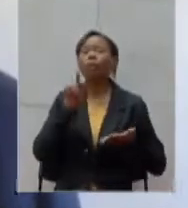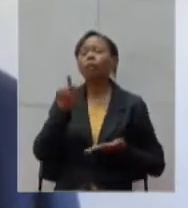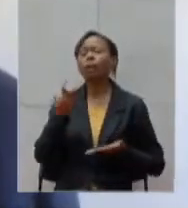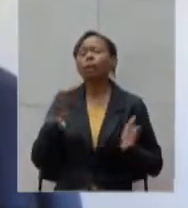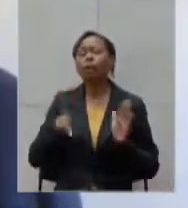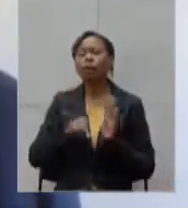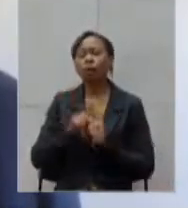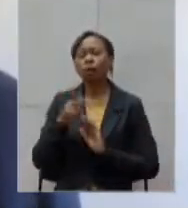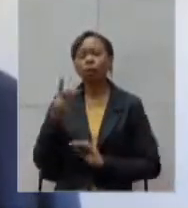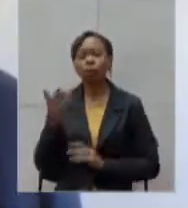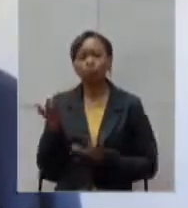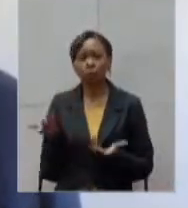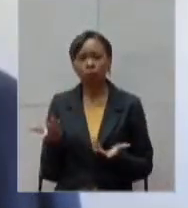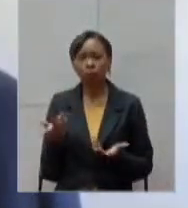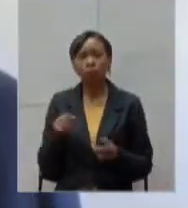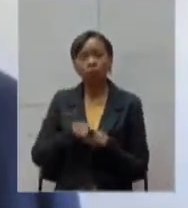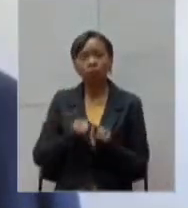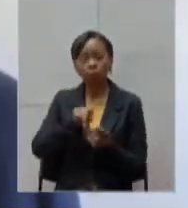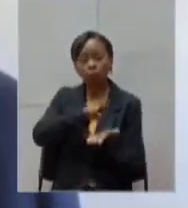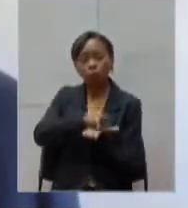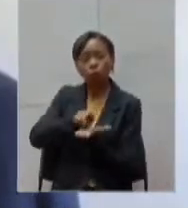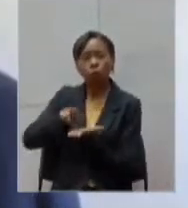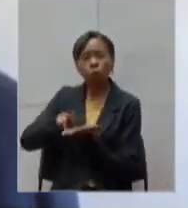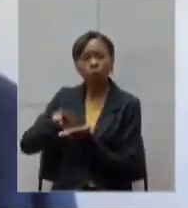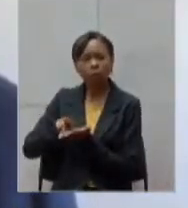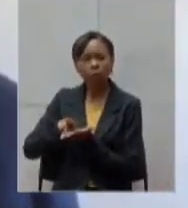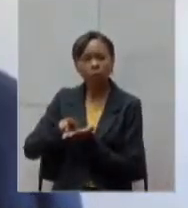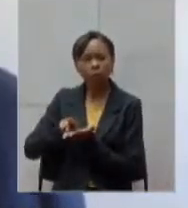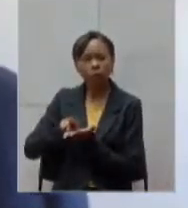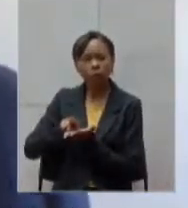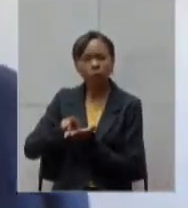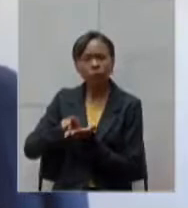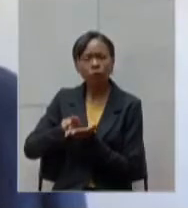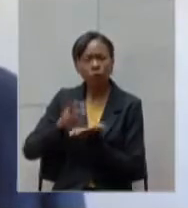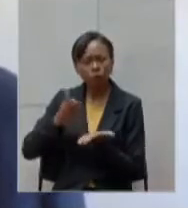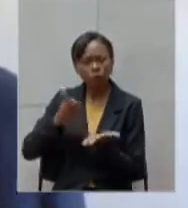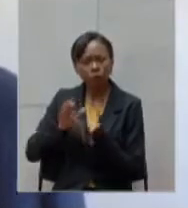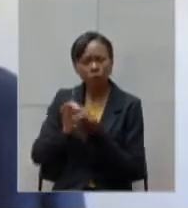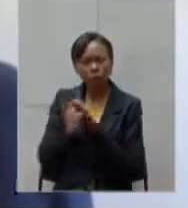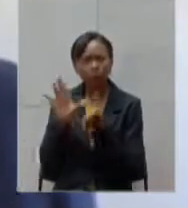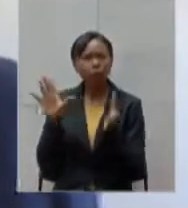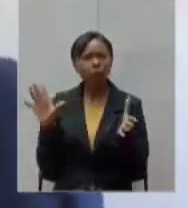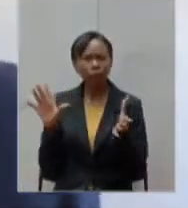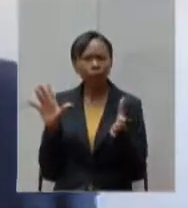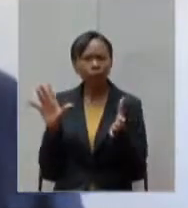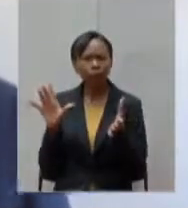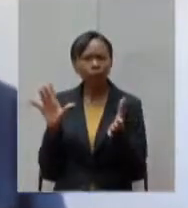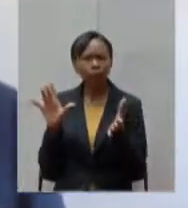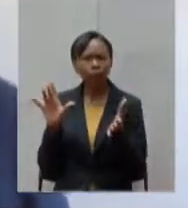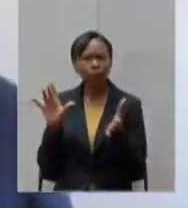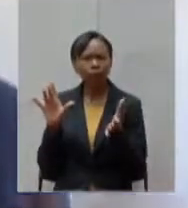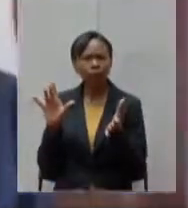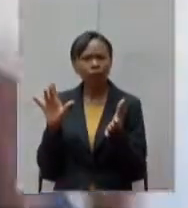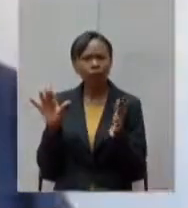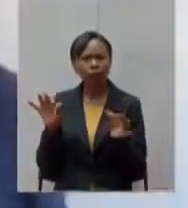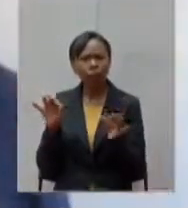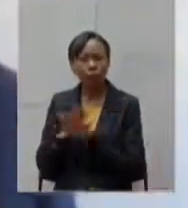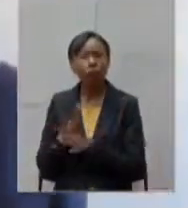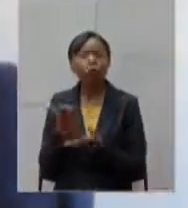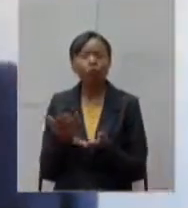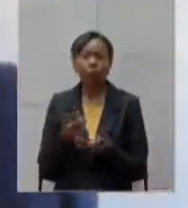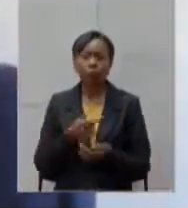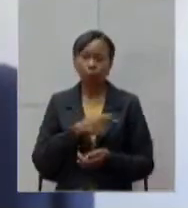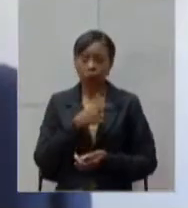os novos leitos da cidade receberão a prometida habilitação definitiva dois os